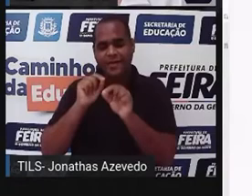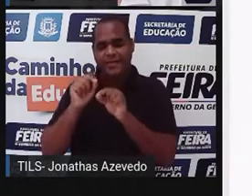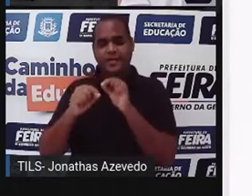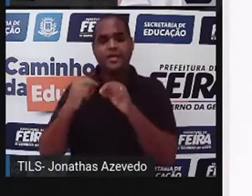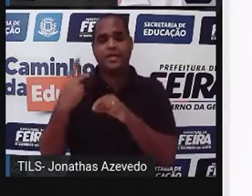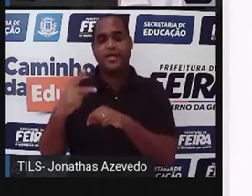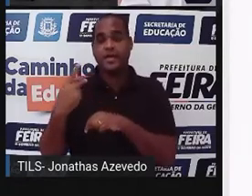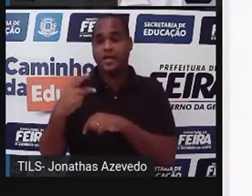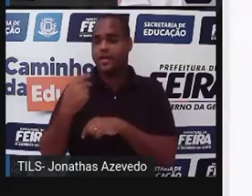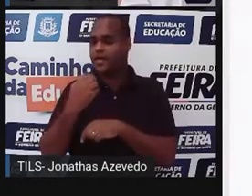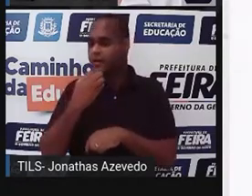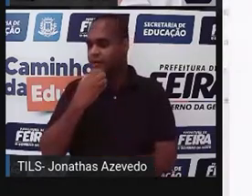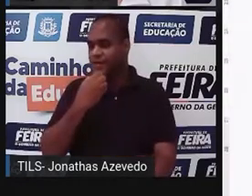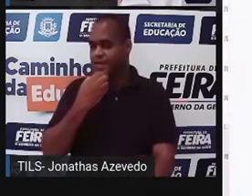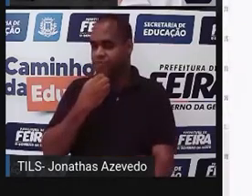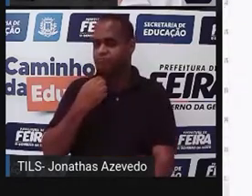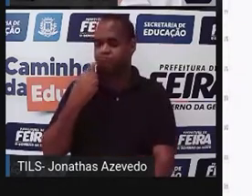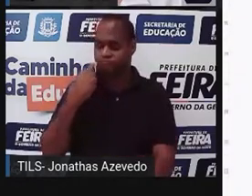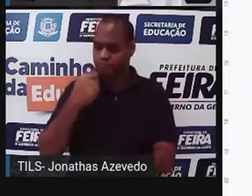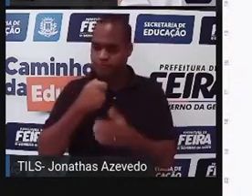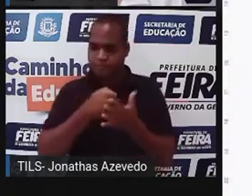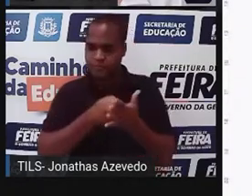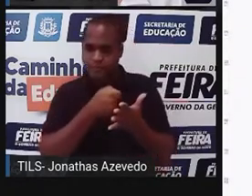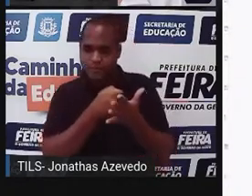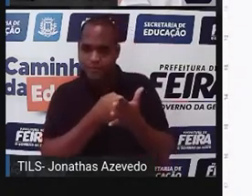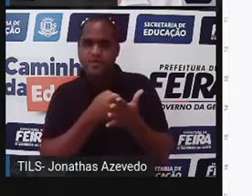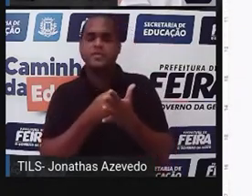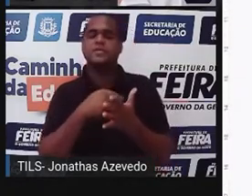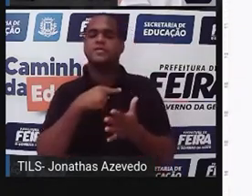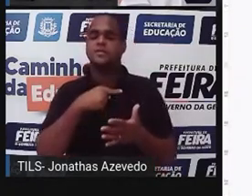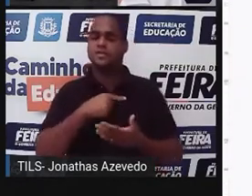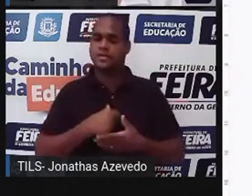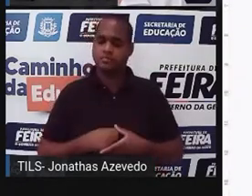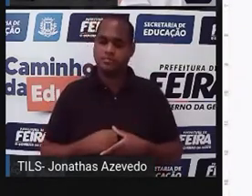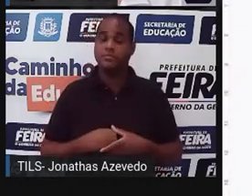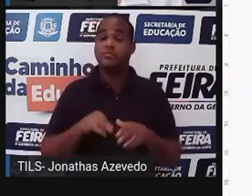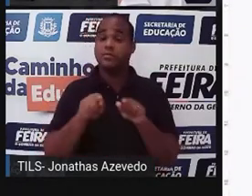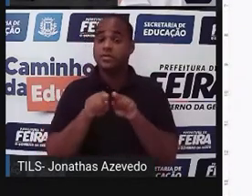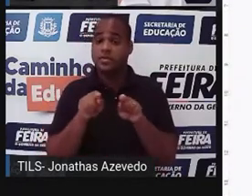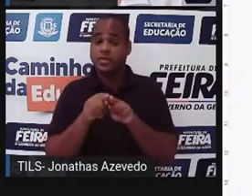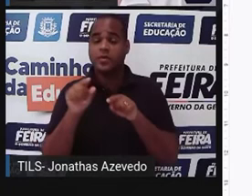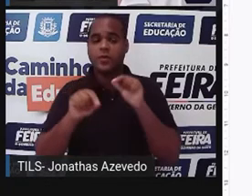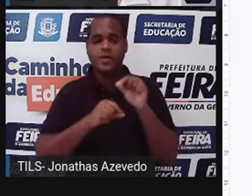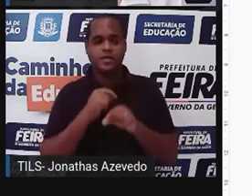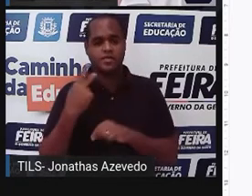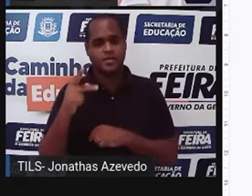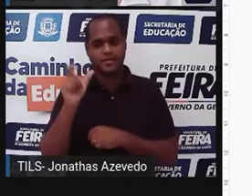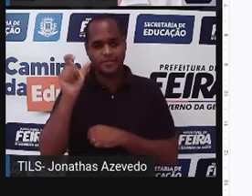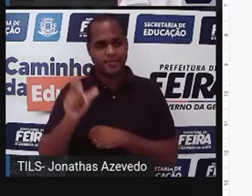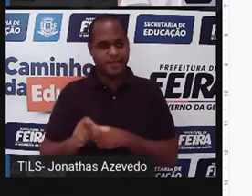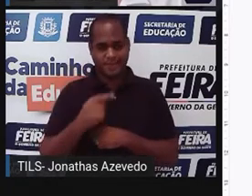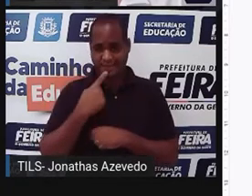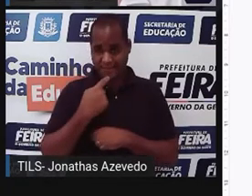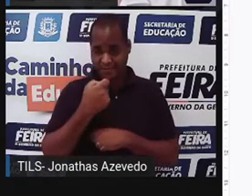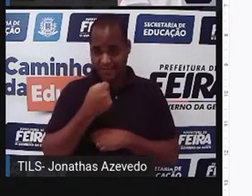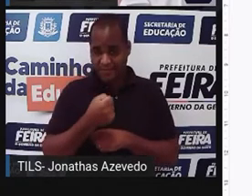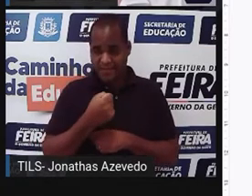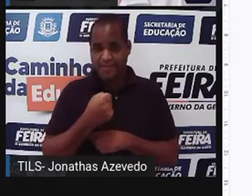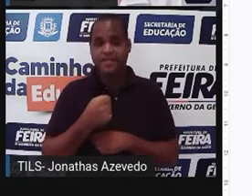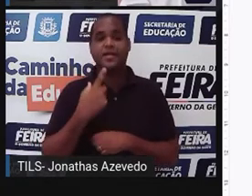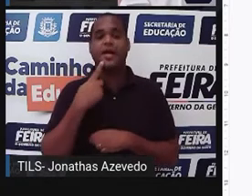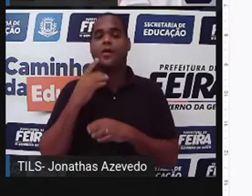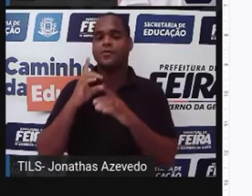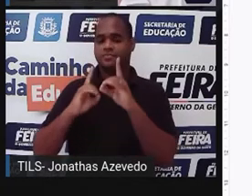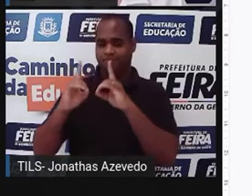cobrar o que lhe foi tirado. Então, temos aqui também, como elemento da narrativa, o